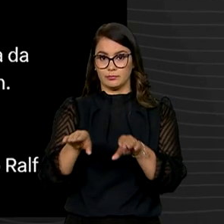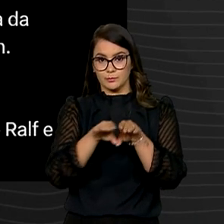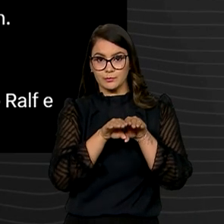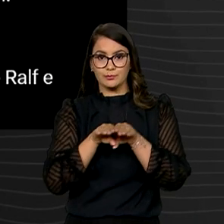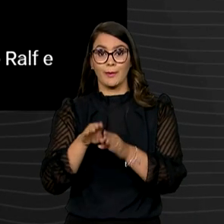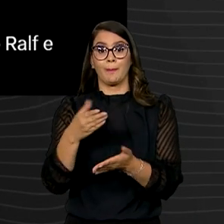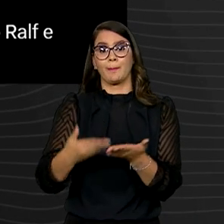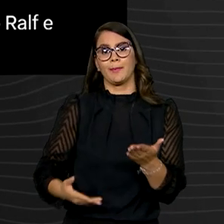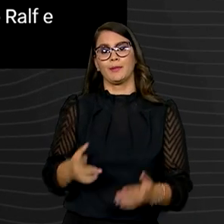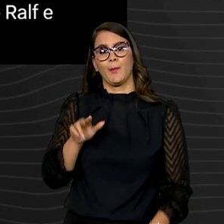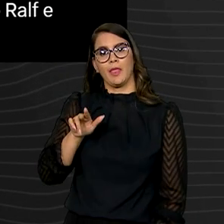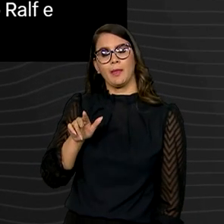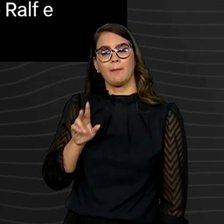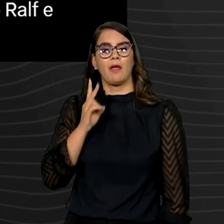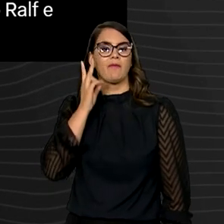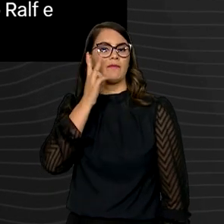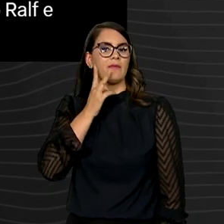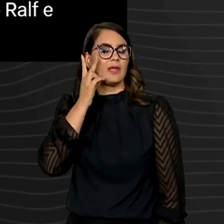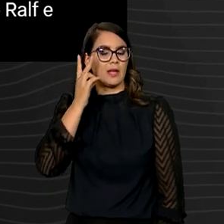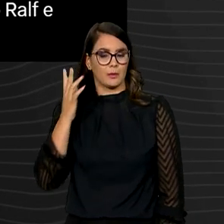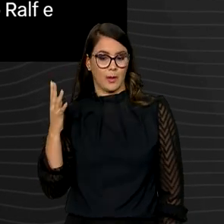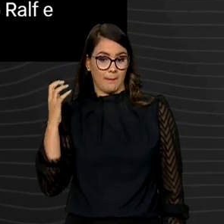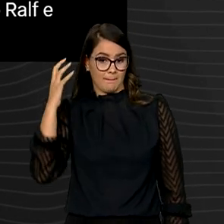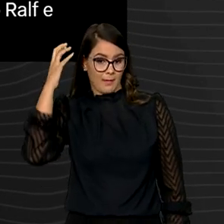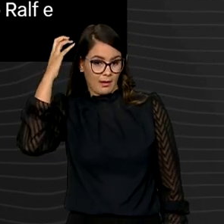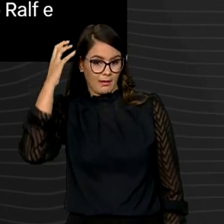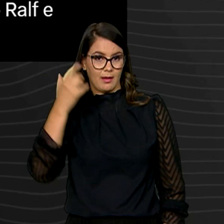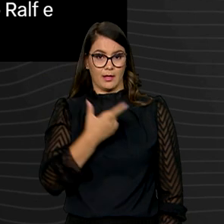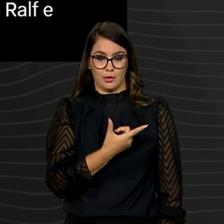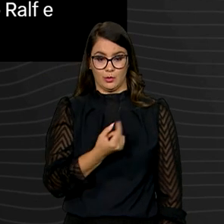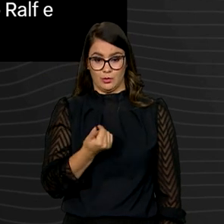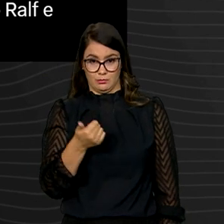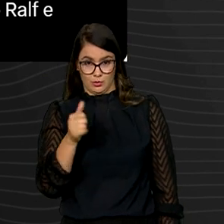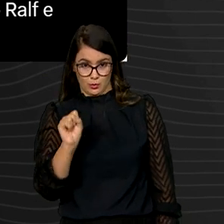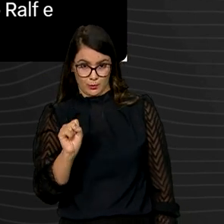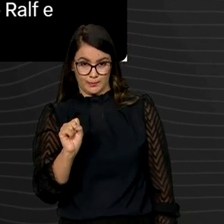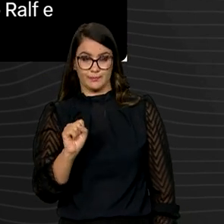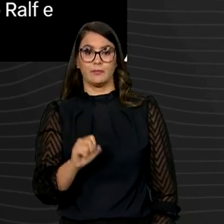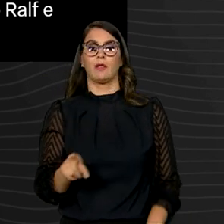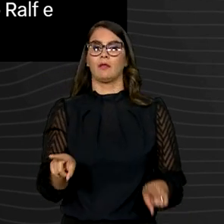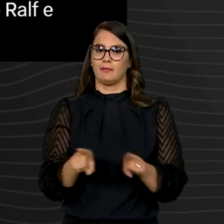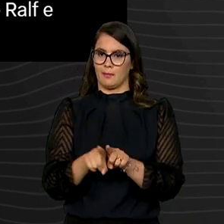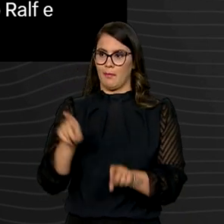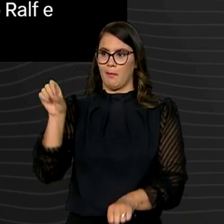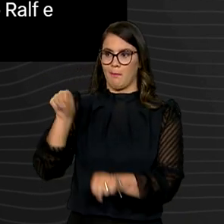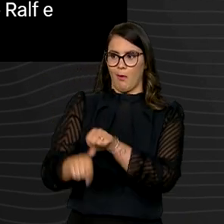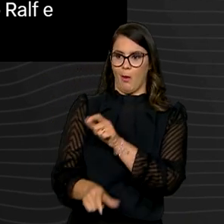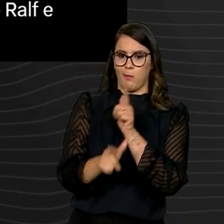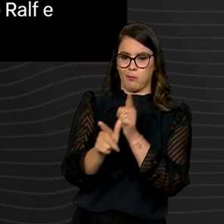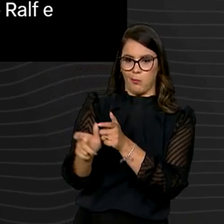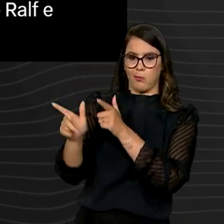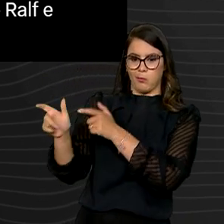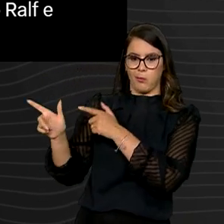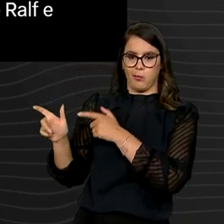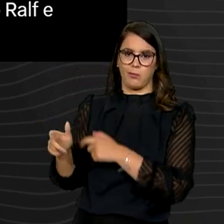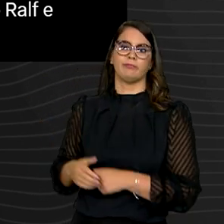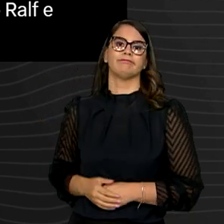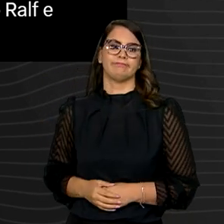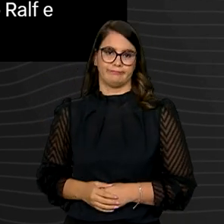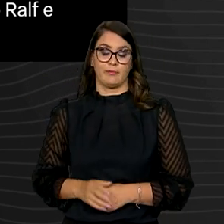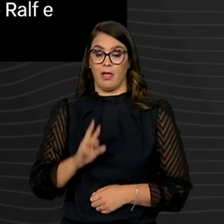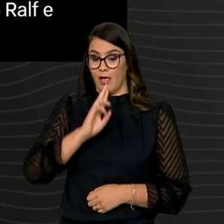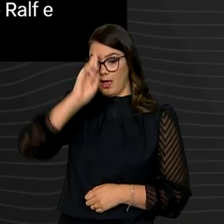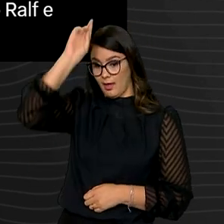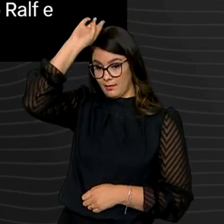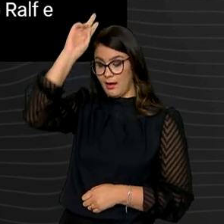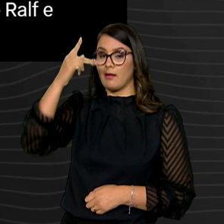perdeu a irmã, a vereadora Marielle Franco, em 2018, também assassinada a tiros. Aniele disse